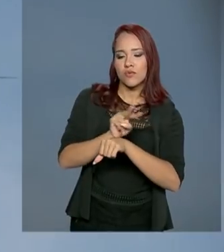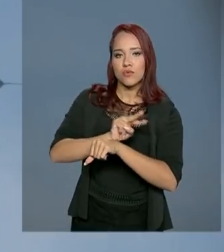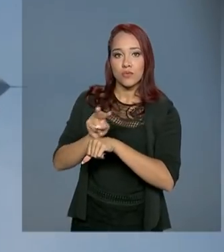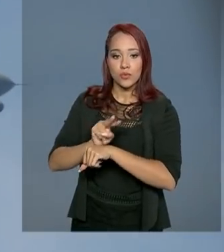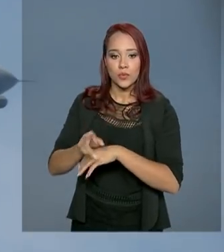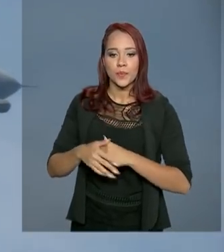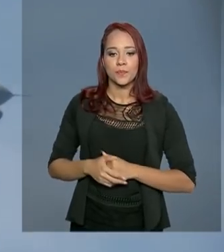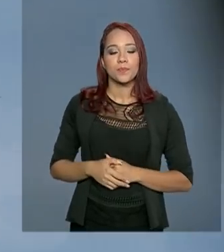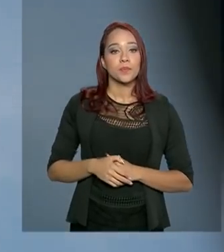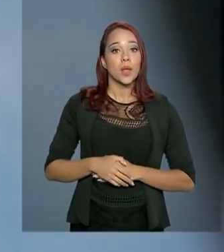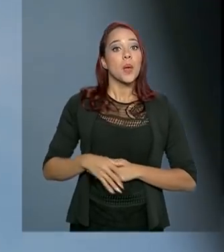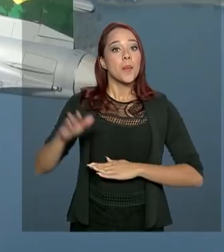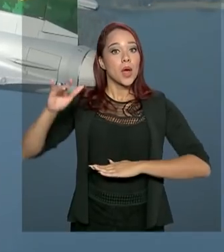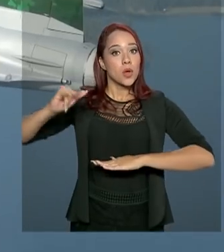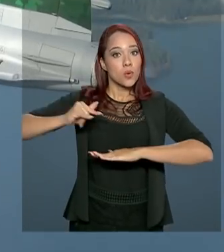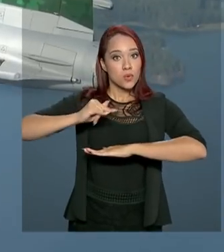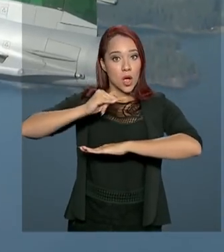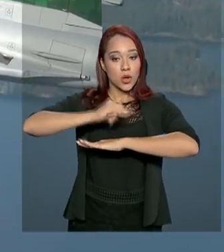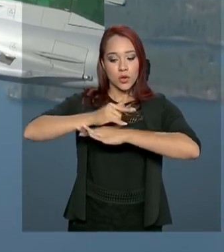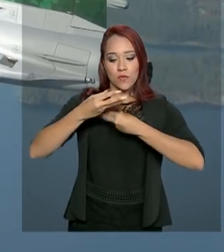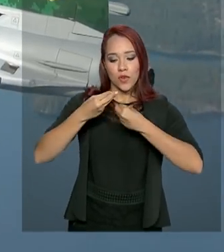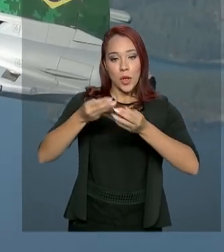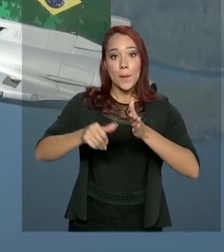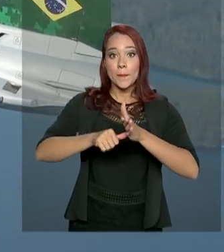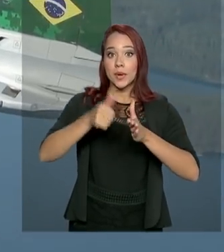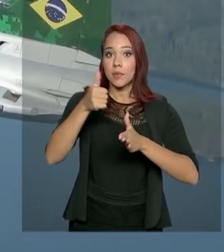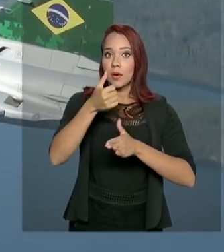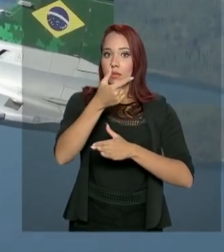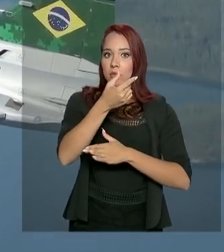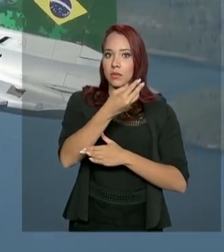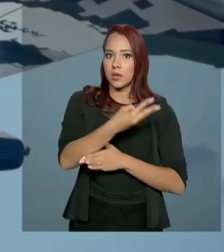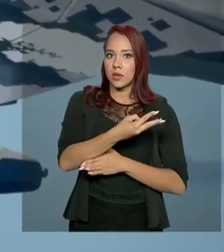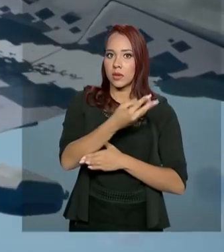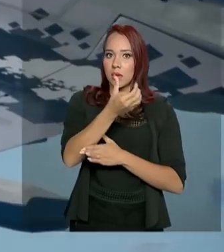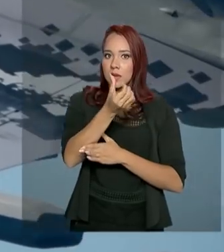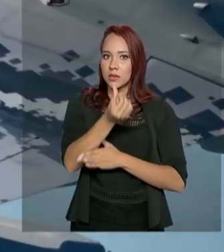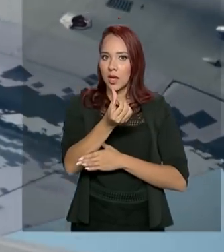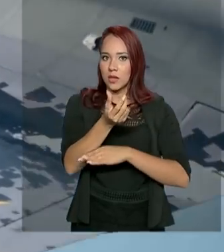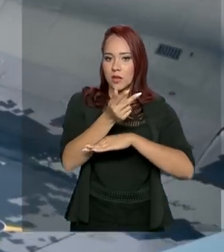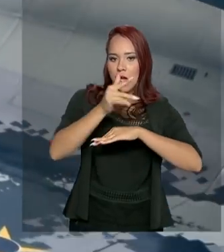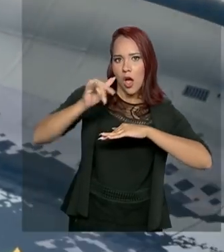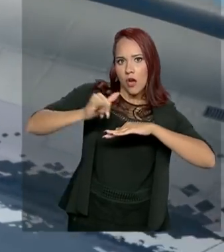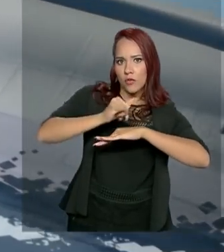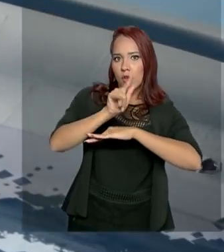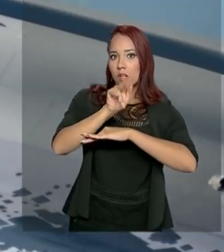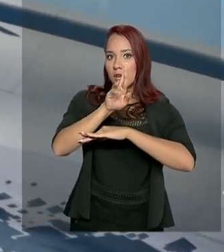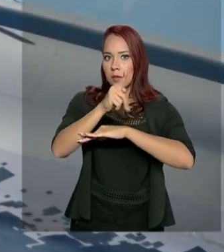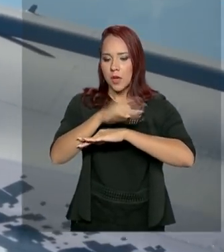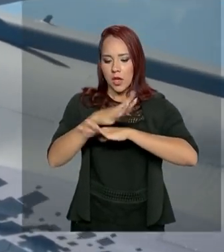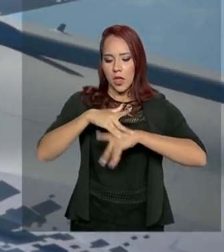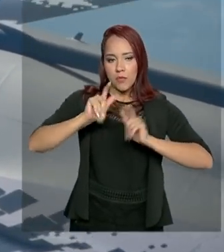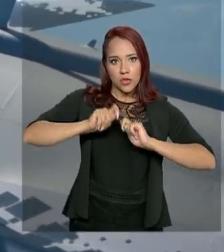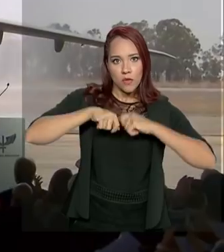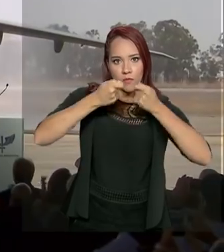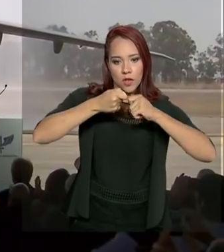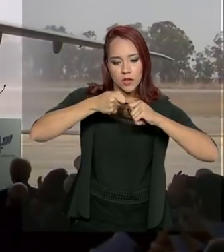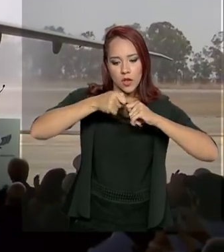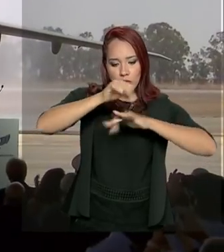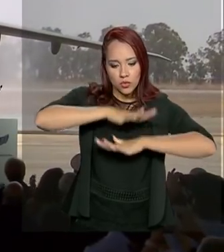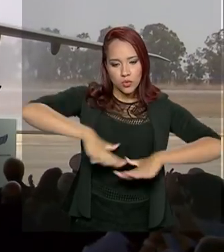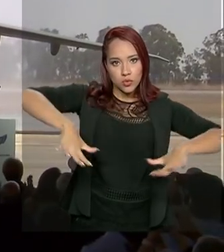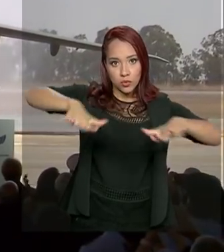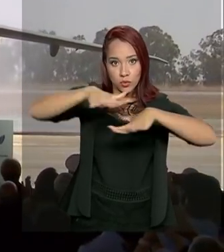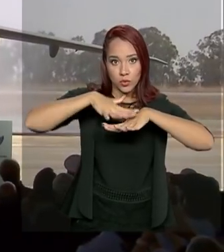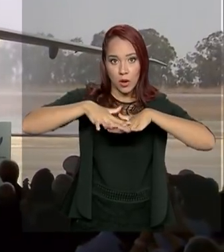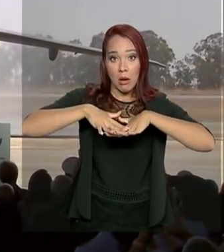Para a aeronáutica, foi entregue o primeiro dos 36 caças Gripen, que vão ser usados na defesa do território nacional. A